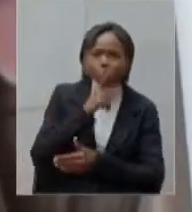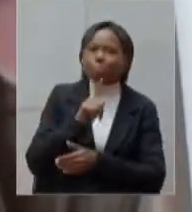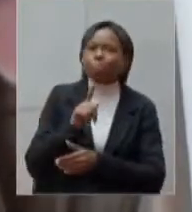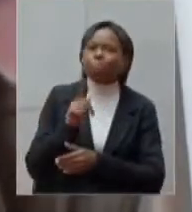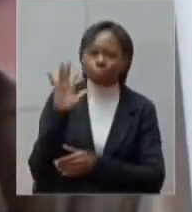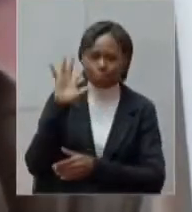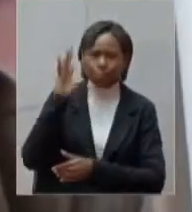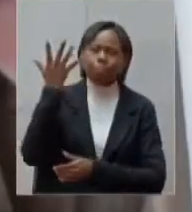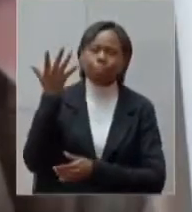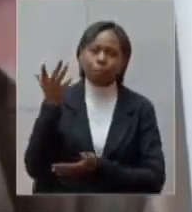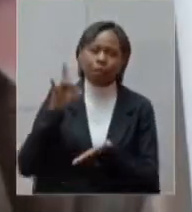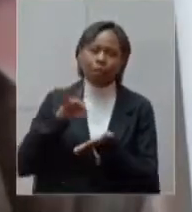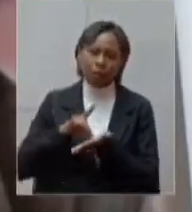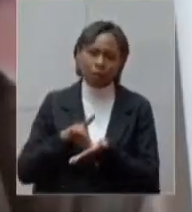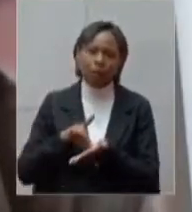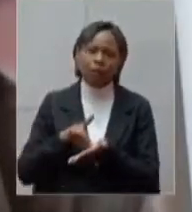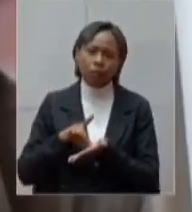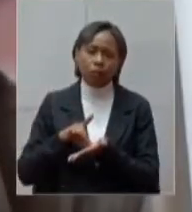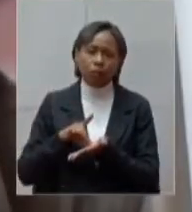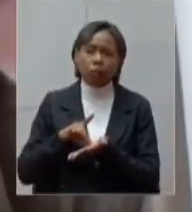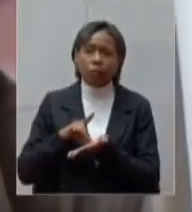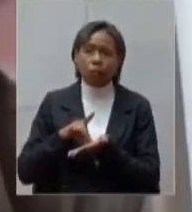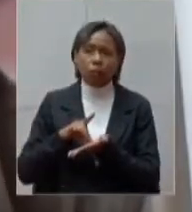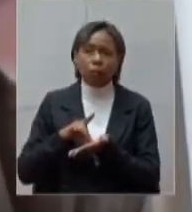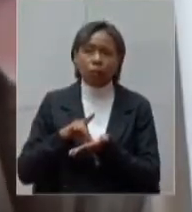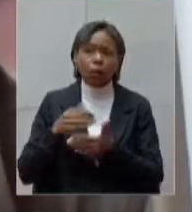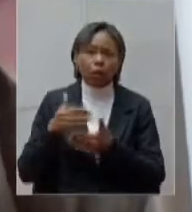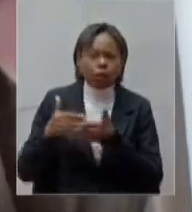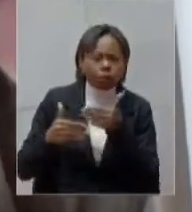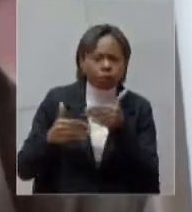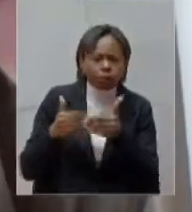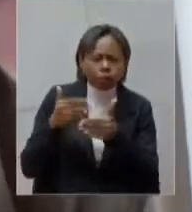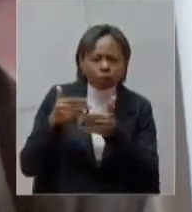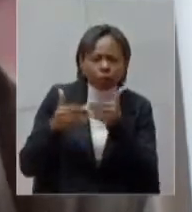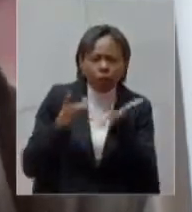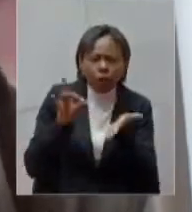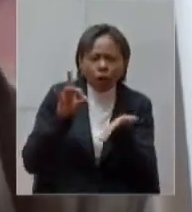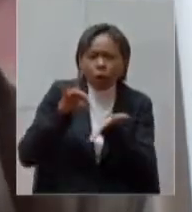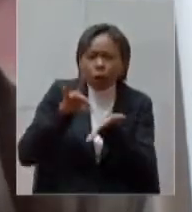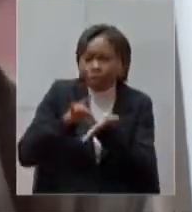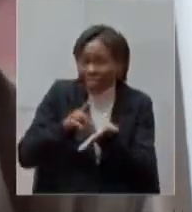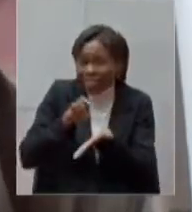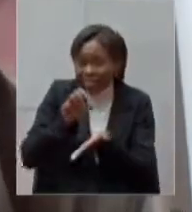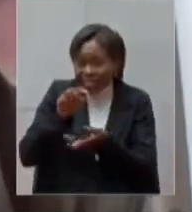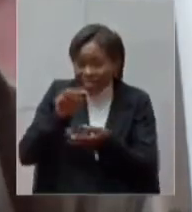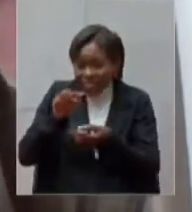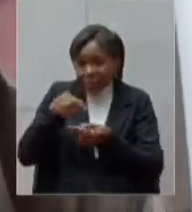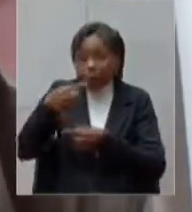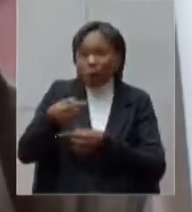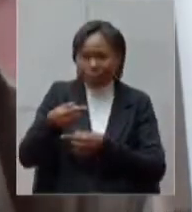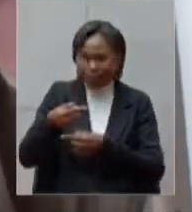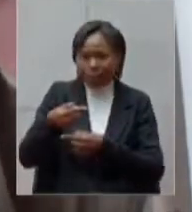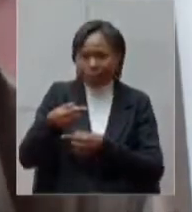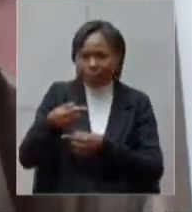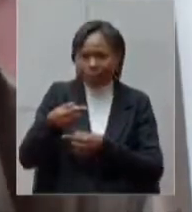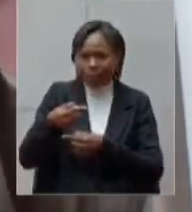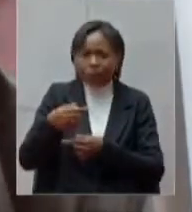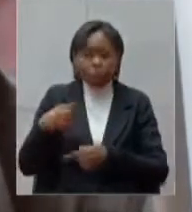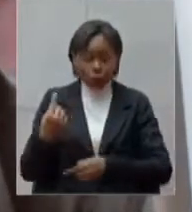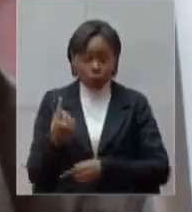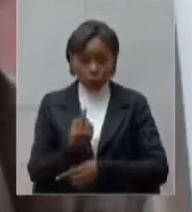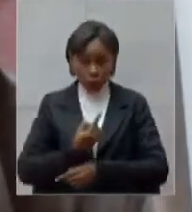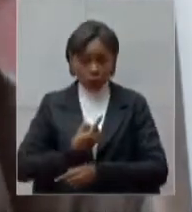no processo o processo de habilitação ele só se tornou realidade depois que nós teríamos